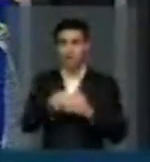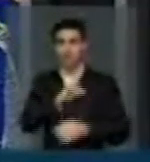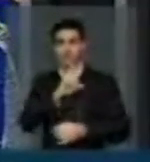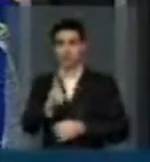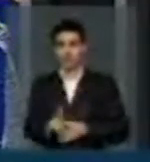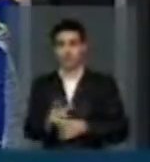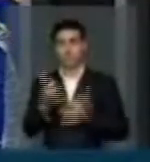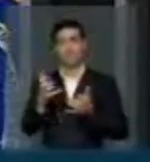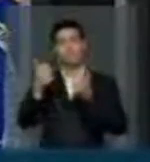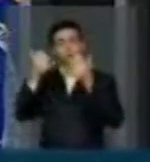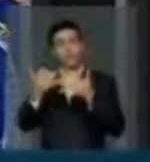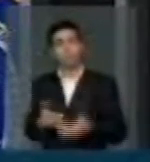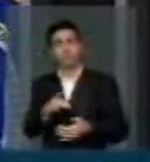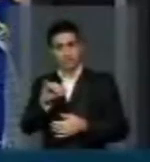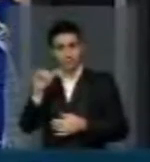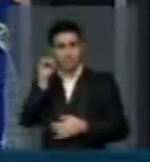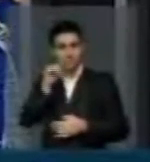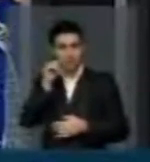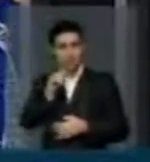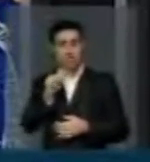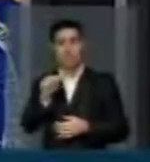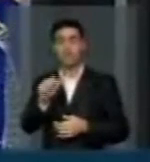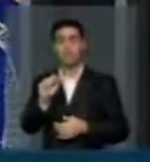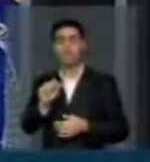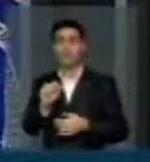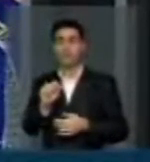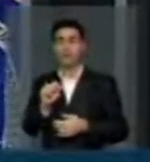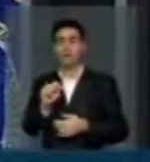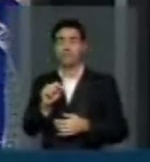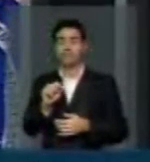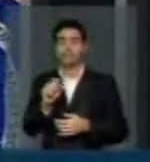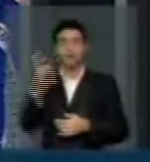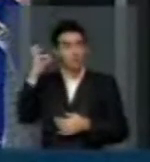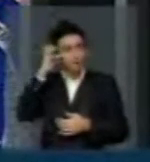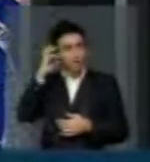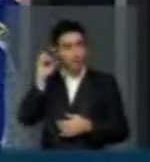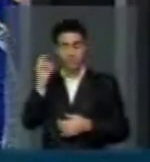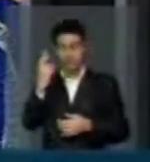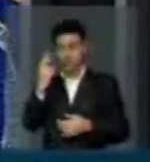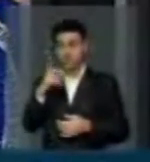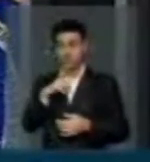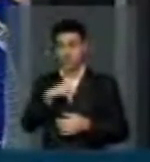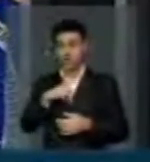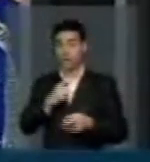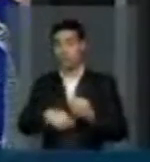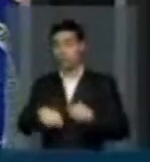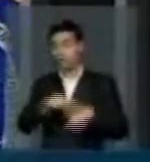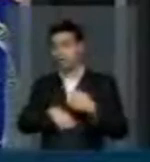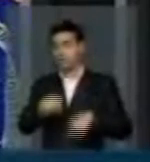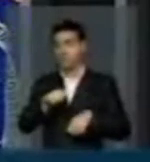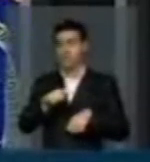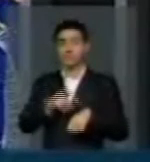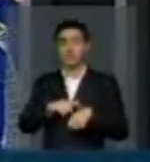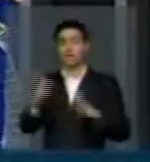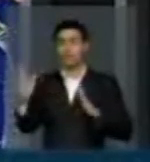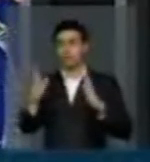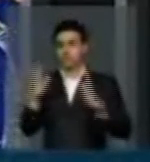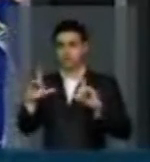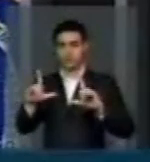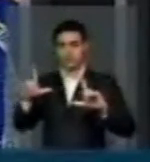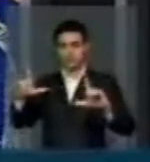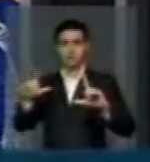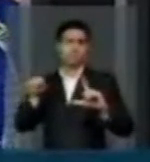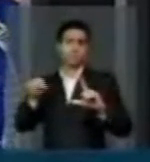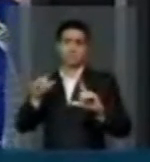Queria lembrar a essa senhora que uma concessão de tele ou rádio de fusão prevê a comercialização do espaço com bem a